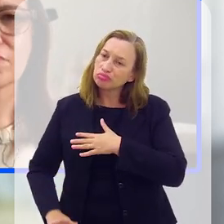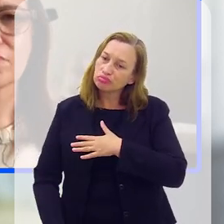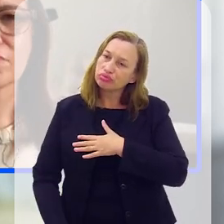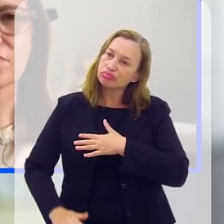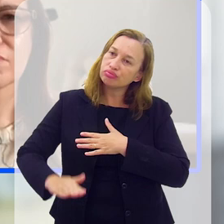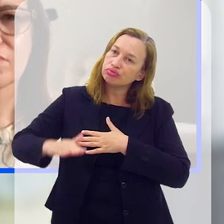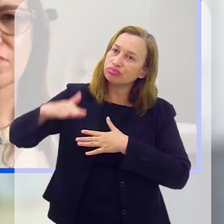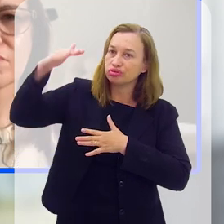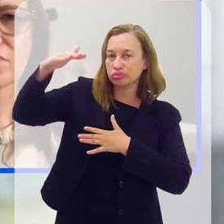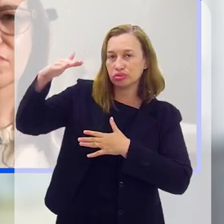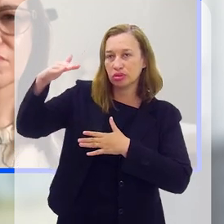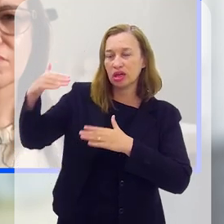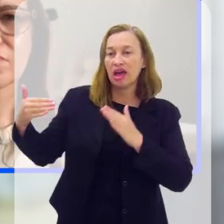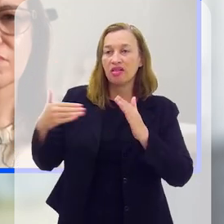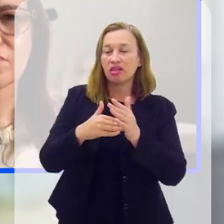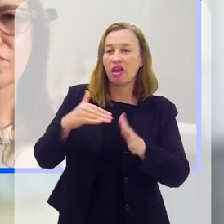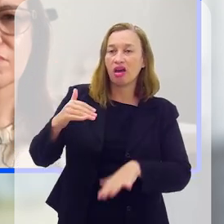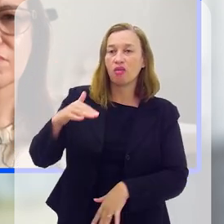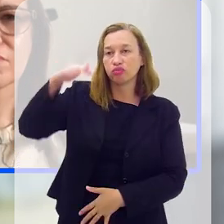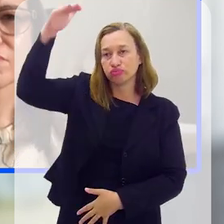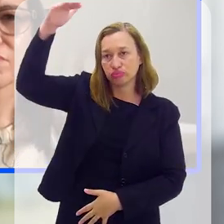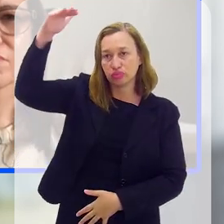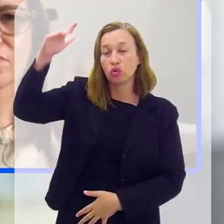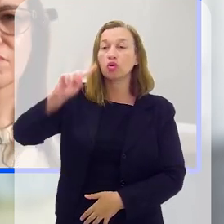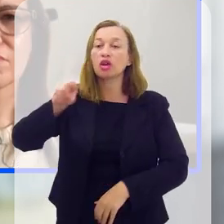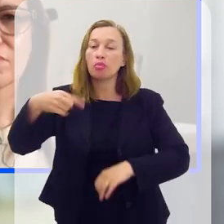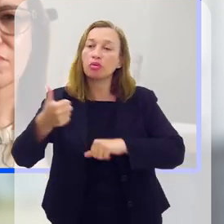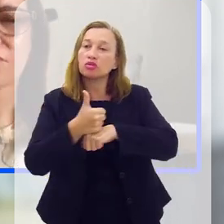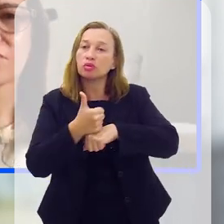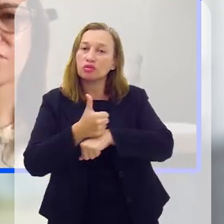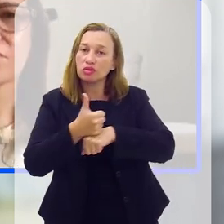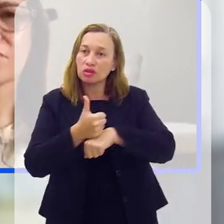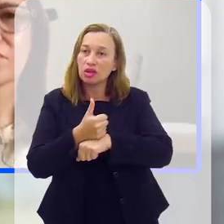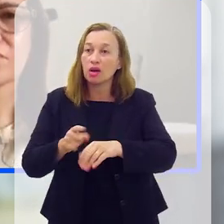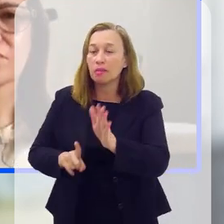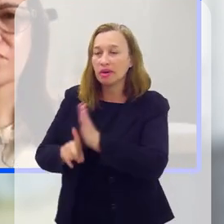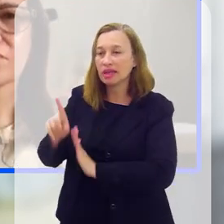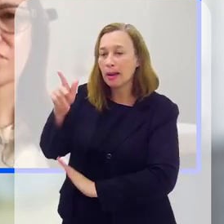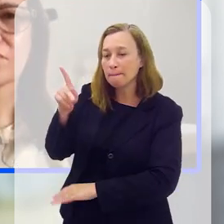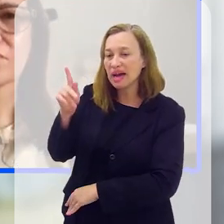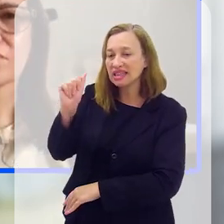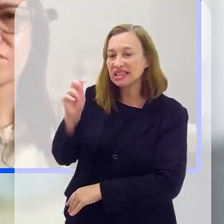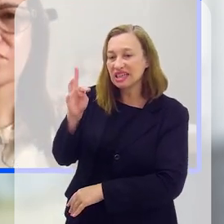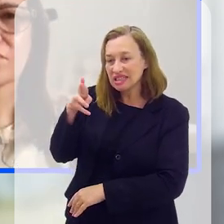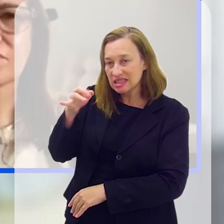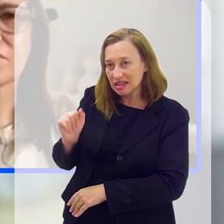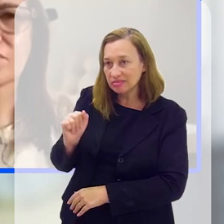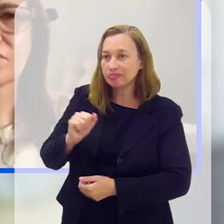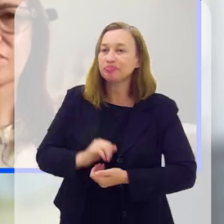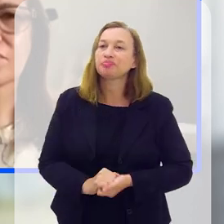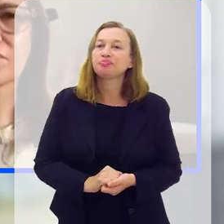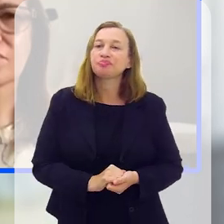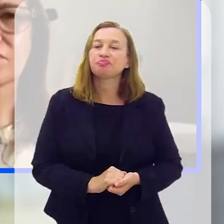ali desde a infância e adolescência até a vida adulta, depois na vida profissional também, como eu vou perguntar para a Patrícia,